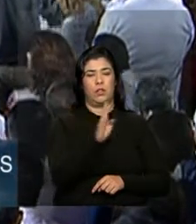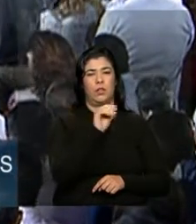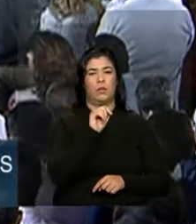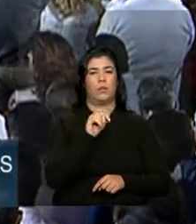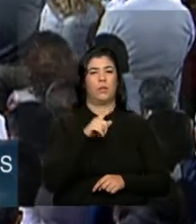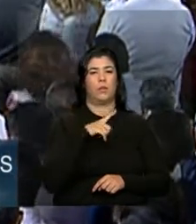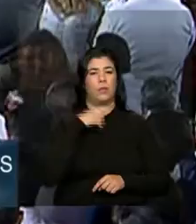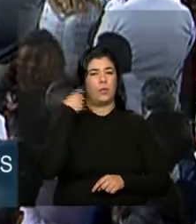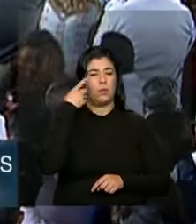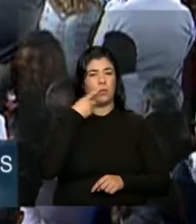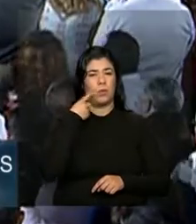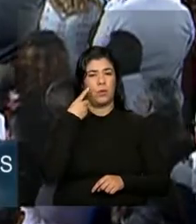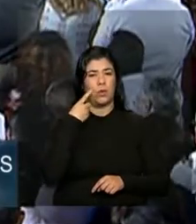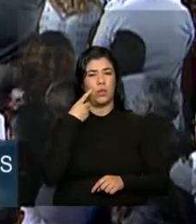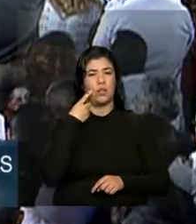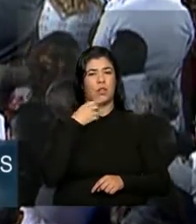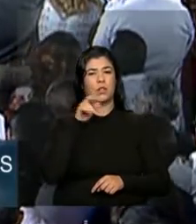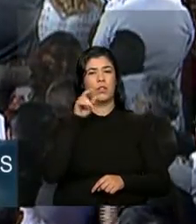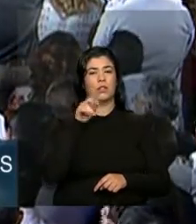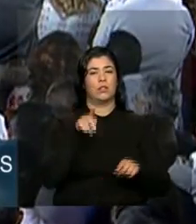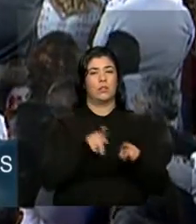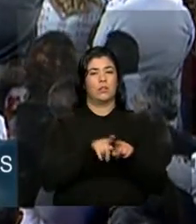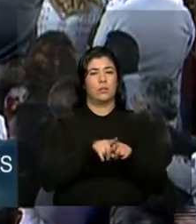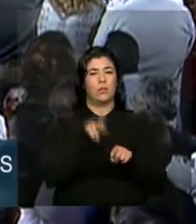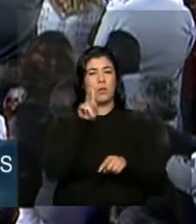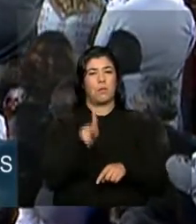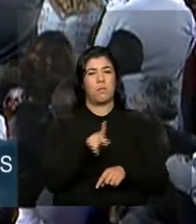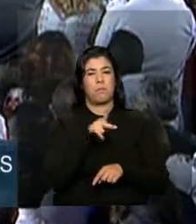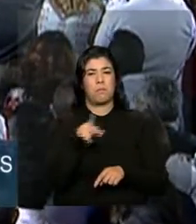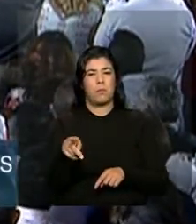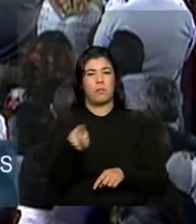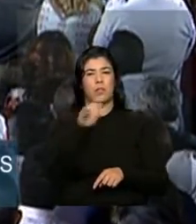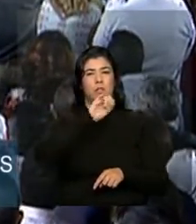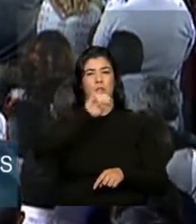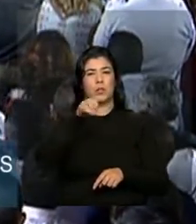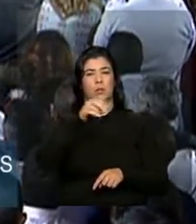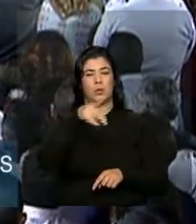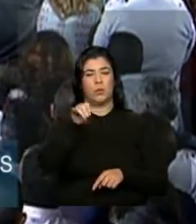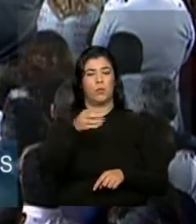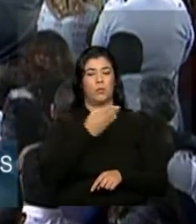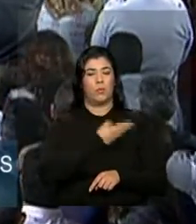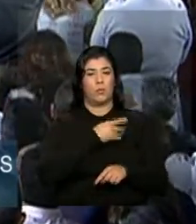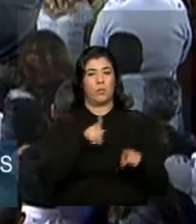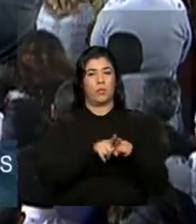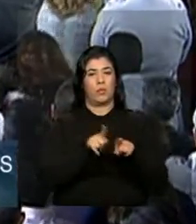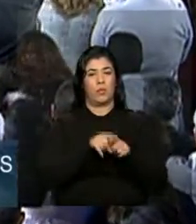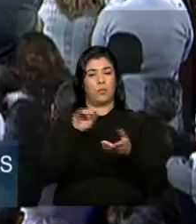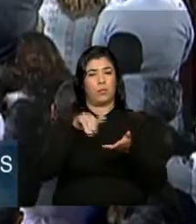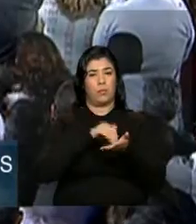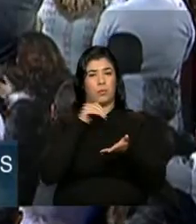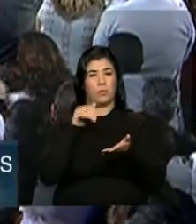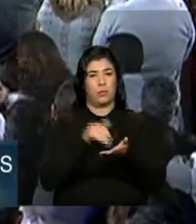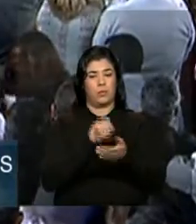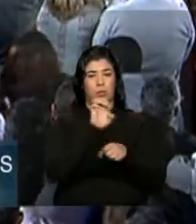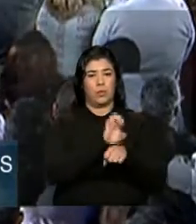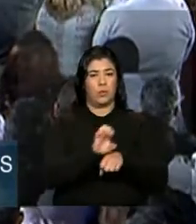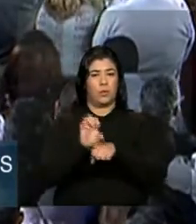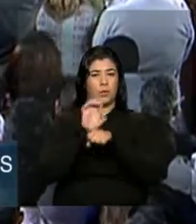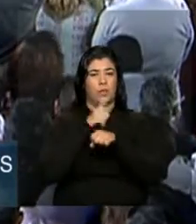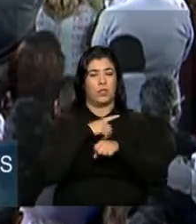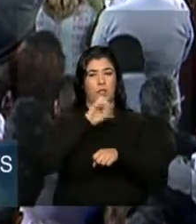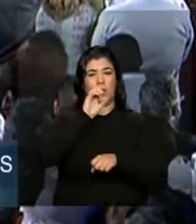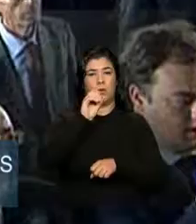Padre João, nosso amigo. Quero cumprimentar aqui o secretário de Estado, Odair